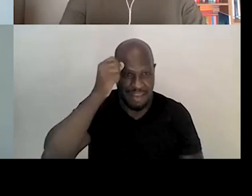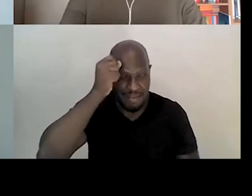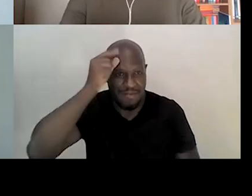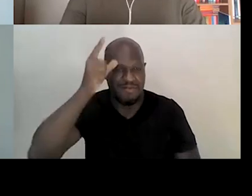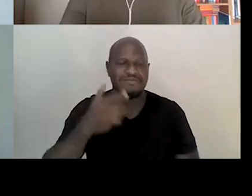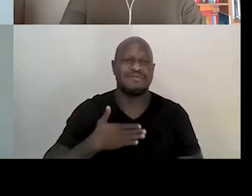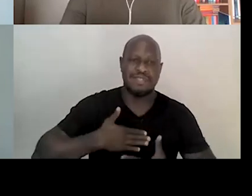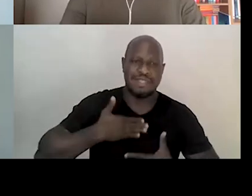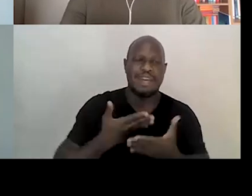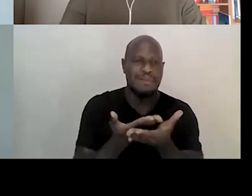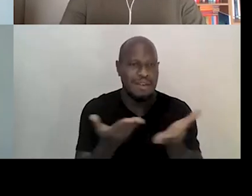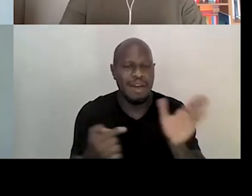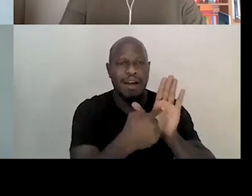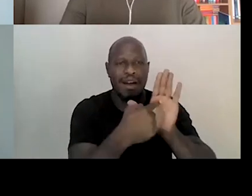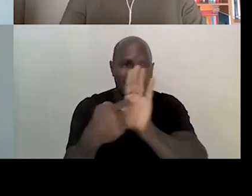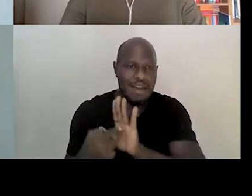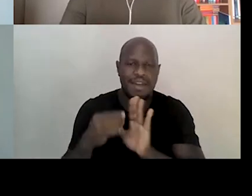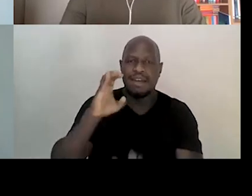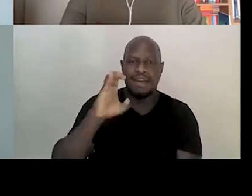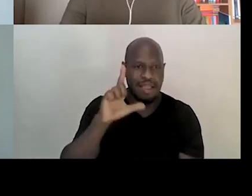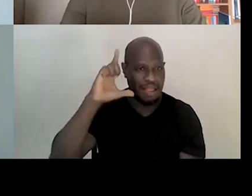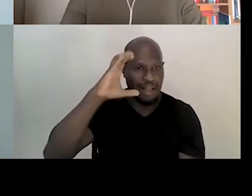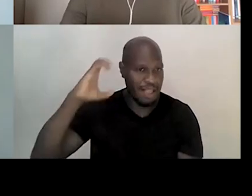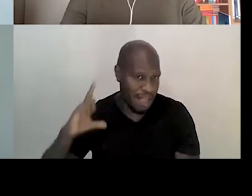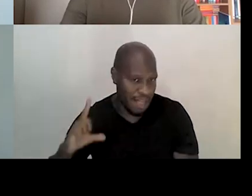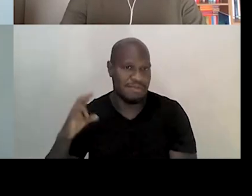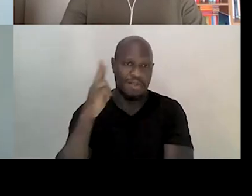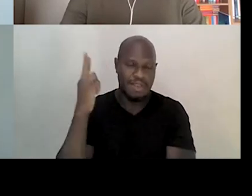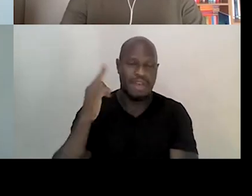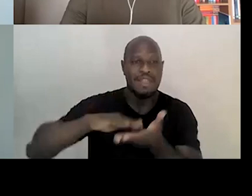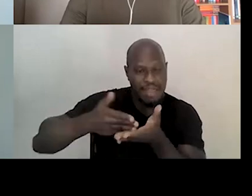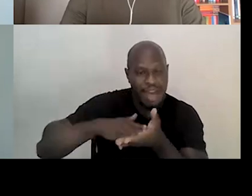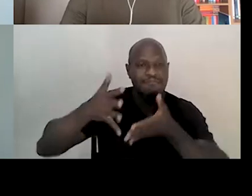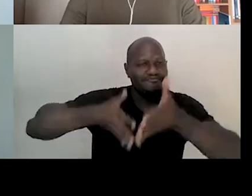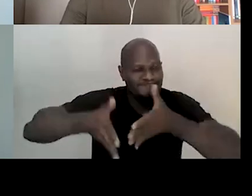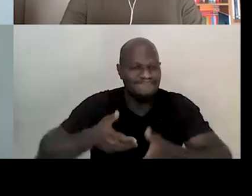saudar e apresentar Cláudia e Rodrigo, nossos intérpretes de Libras.